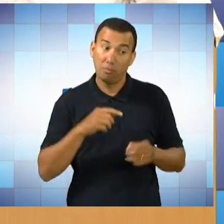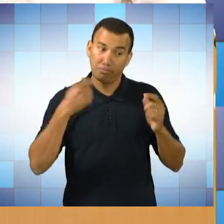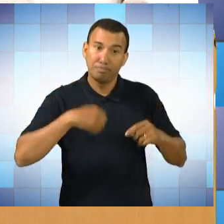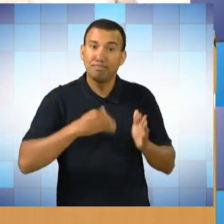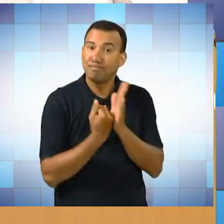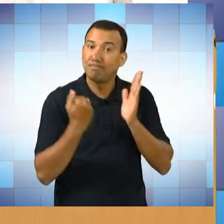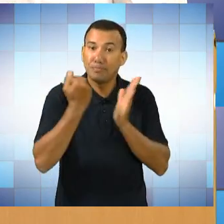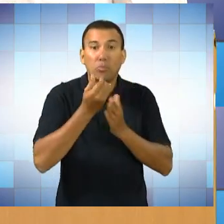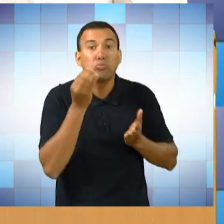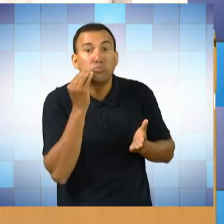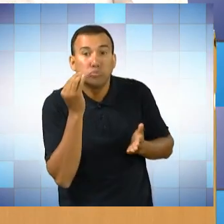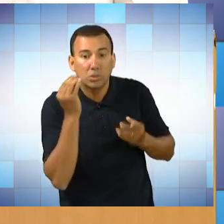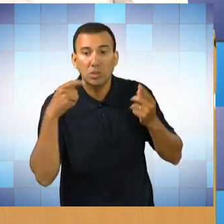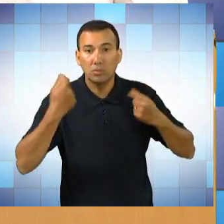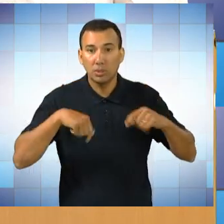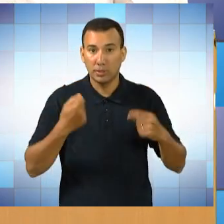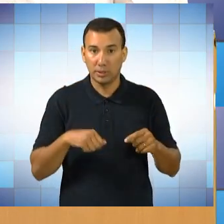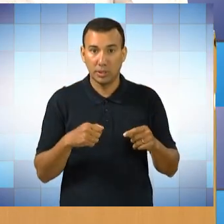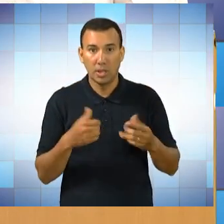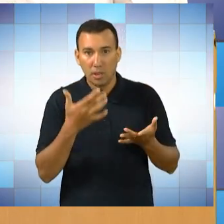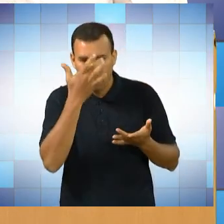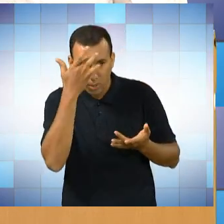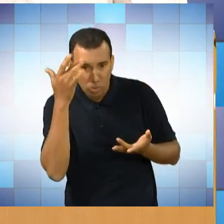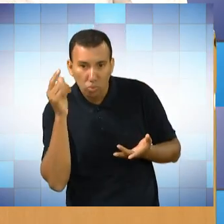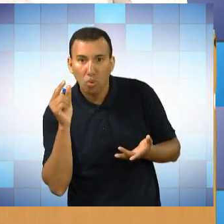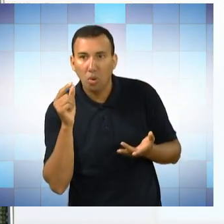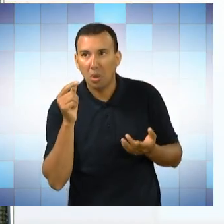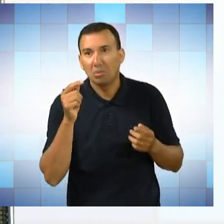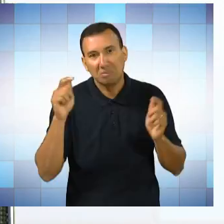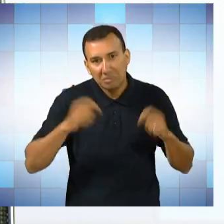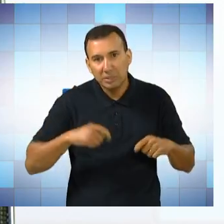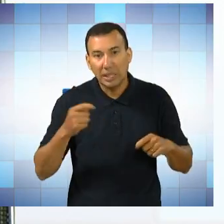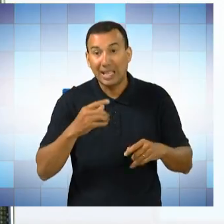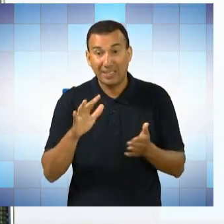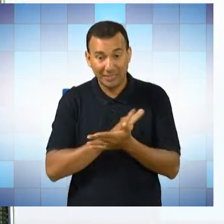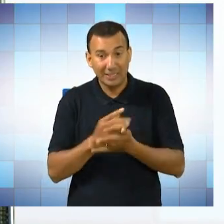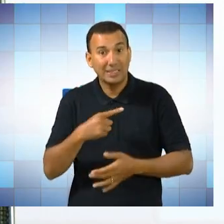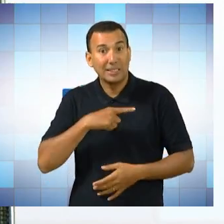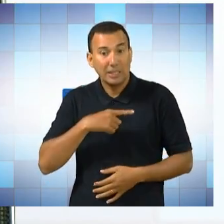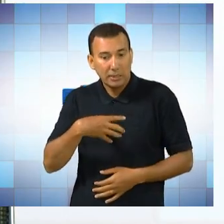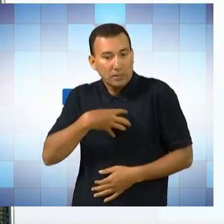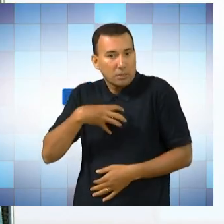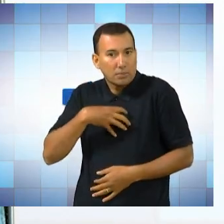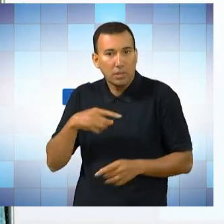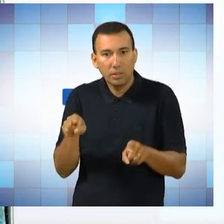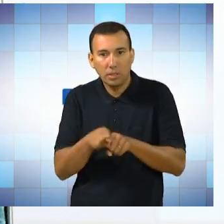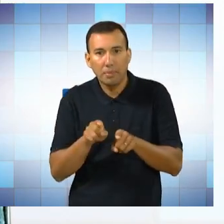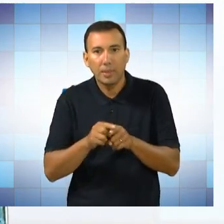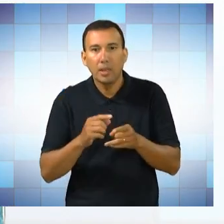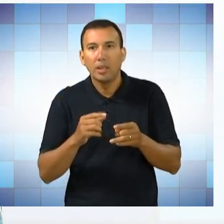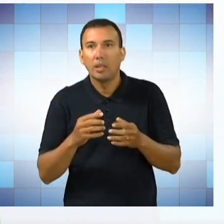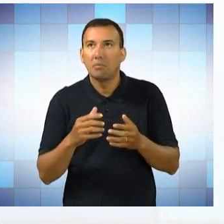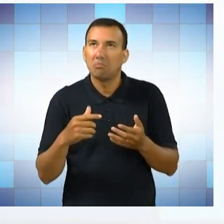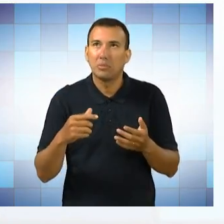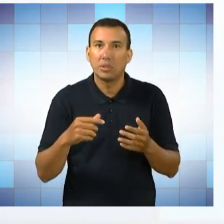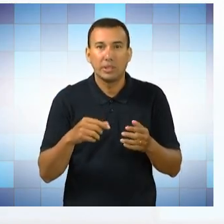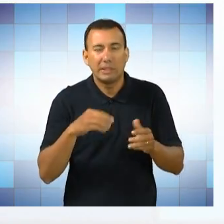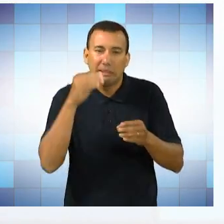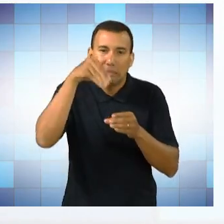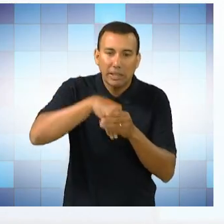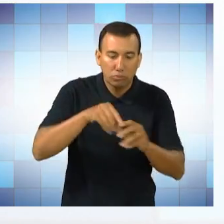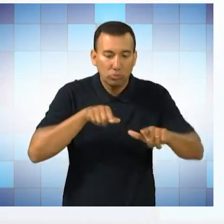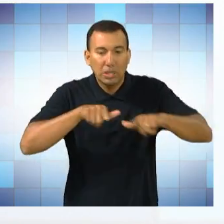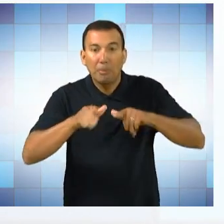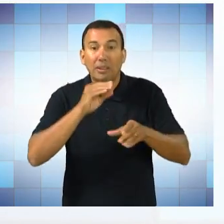E essa oportunidade, tanto o artista pode proporcionar, se ele tiver a sensibilidade de querer desenvolver algum trabalho dentro de uma